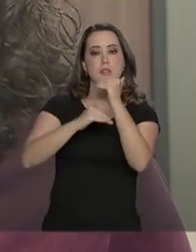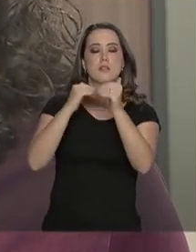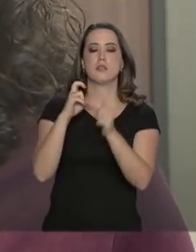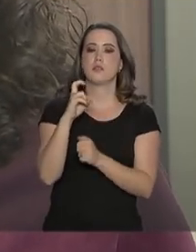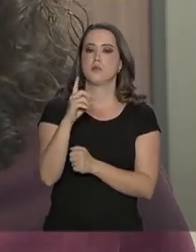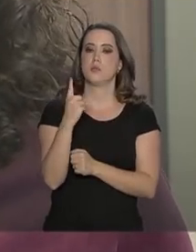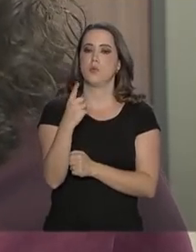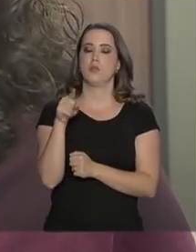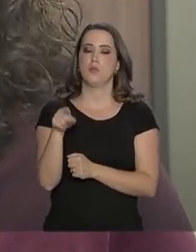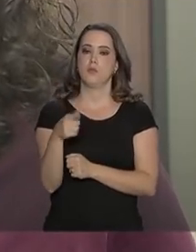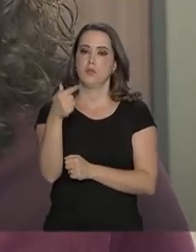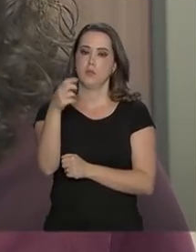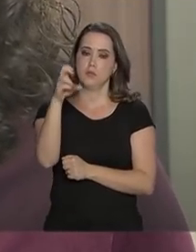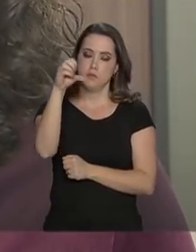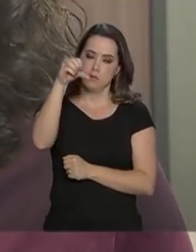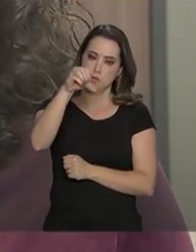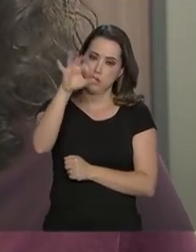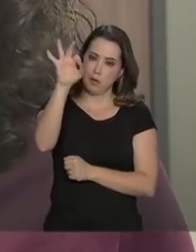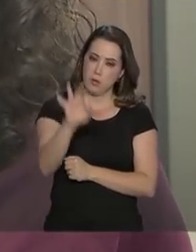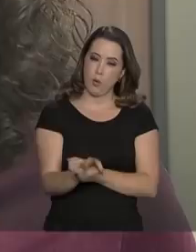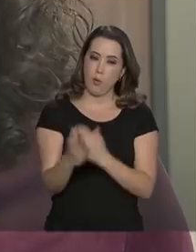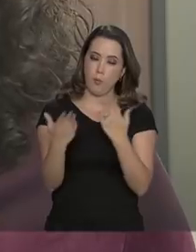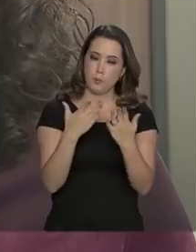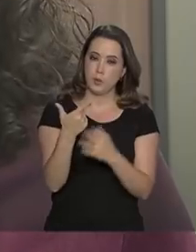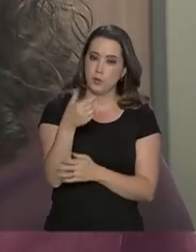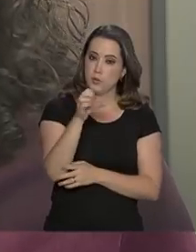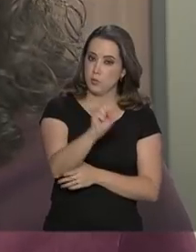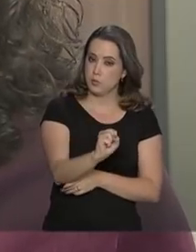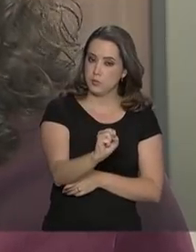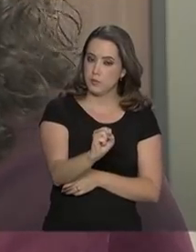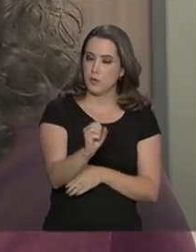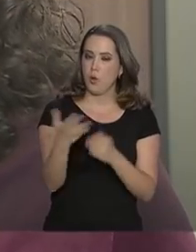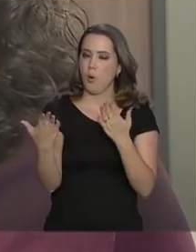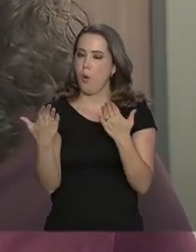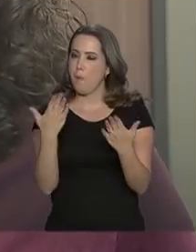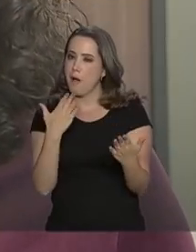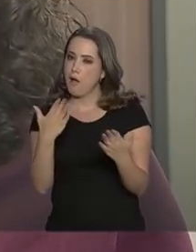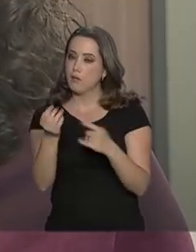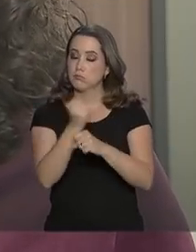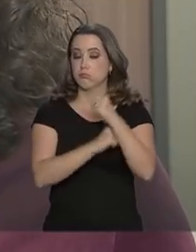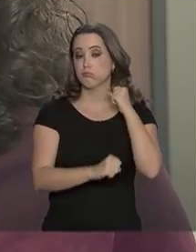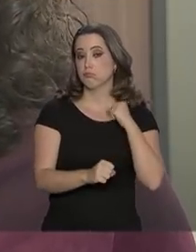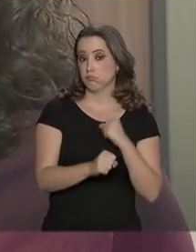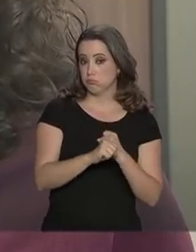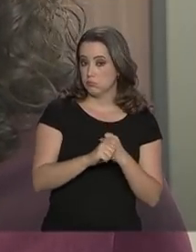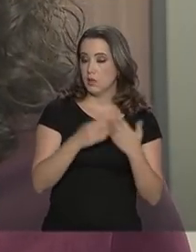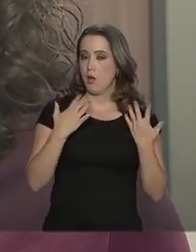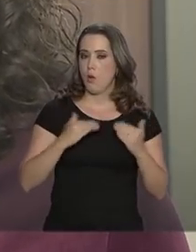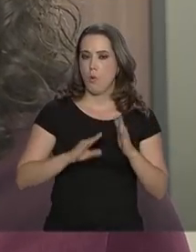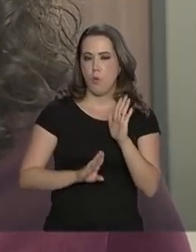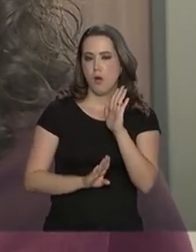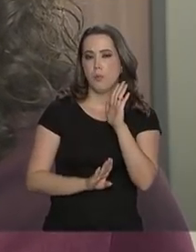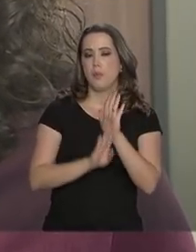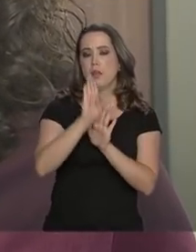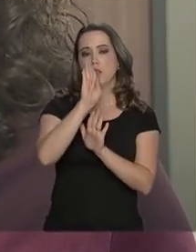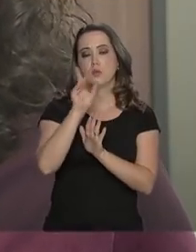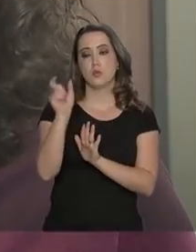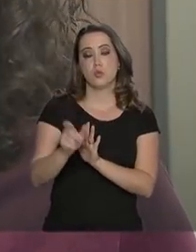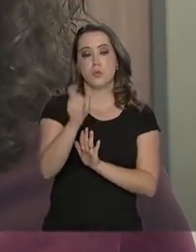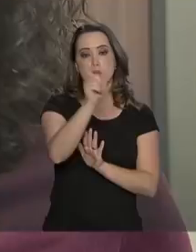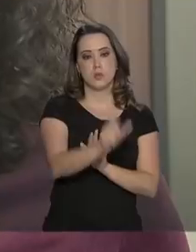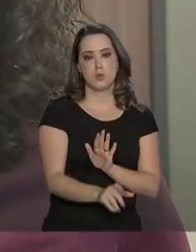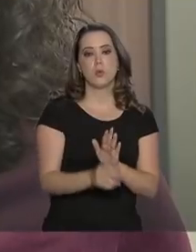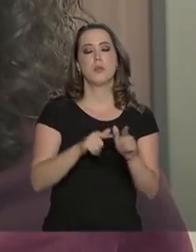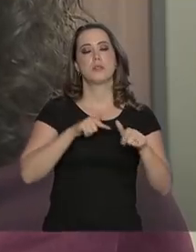,79% em 2018, comparado a 2017. O aumento no número de pessoas